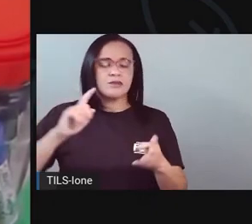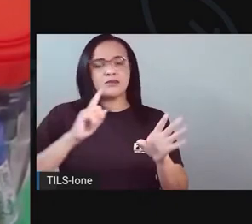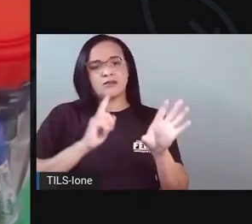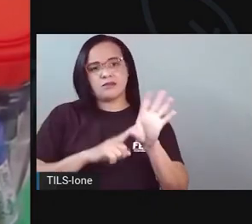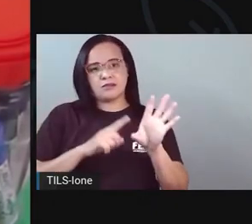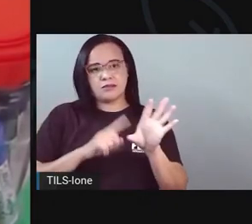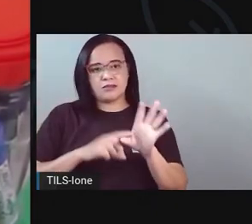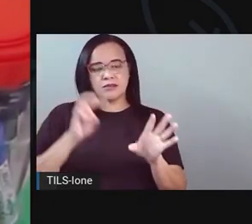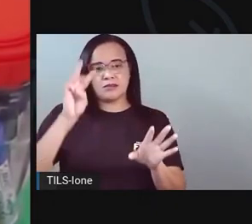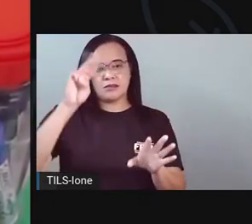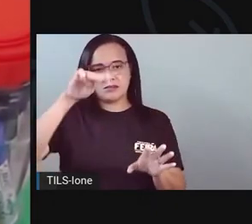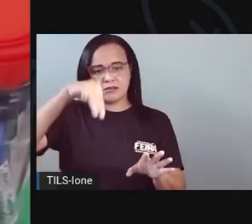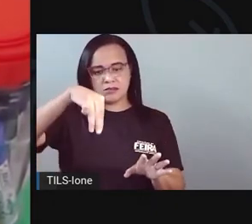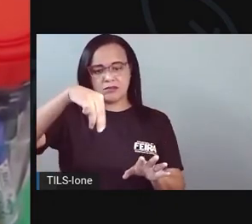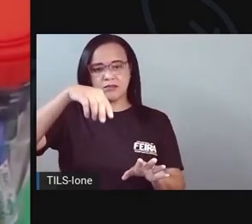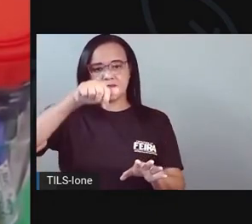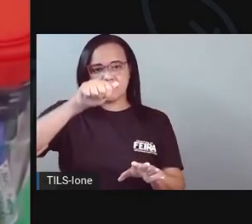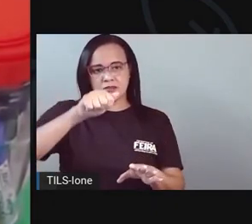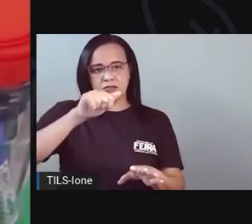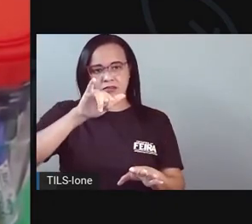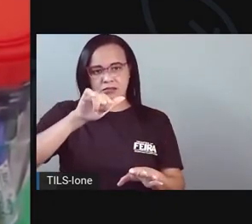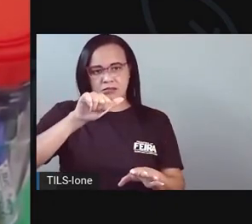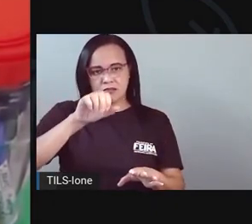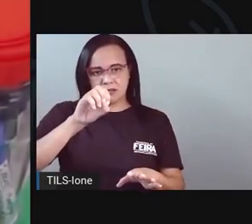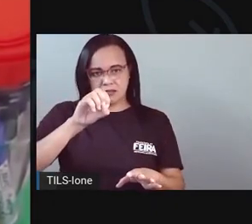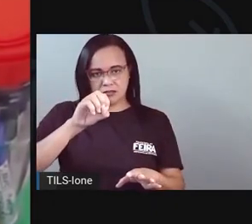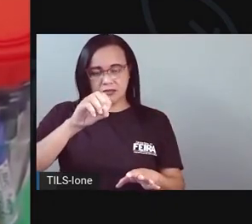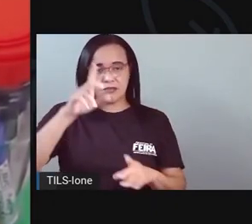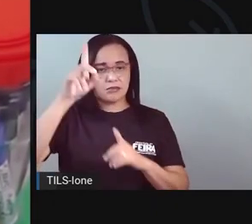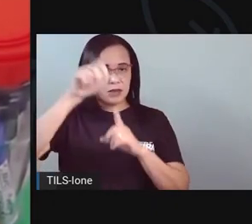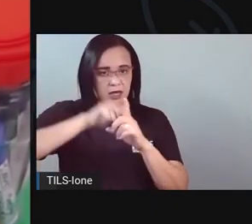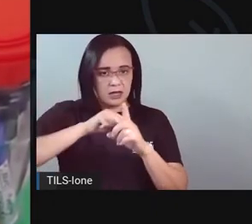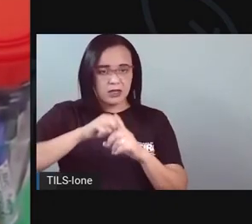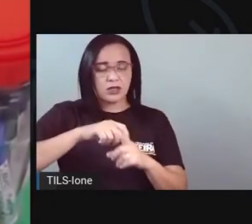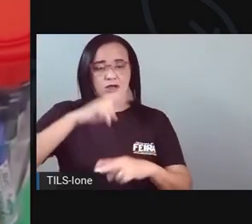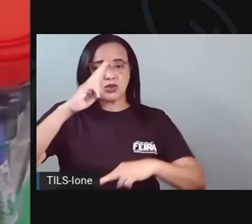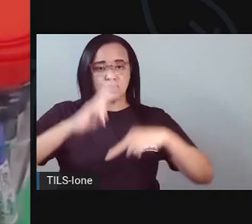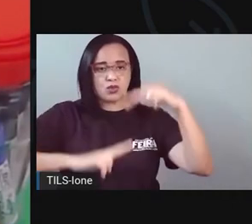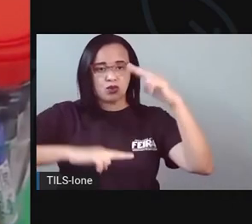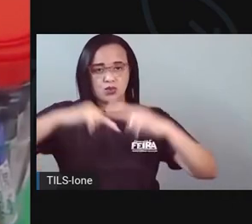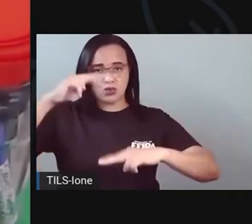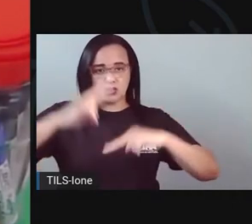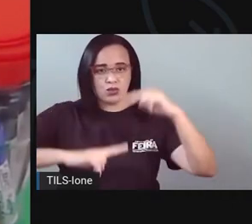Maio. Maio. Maio. Junho.